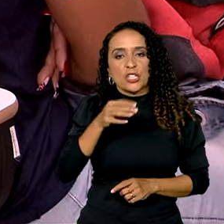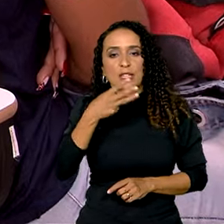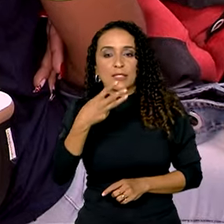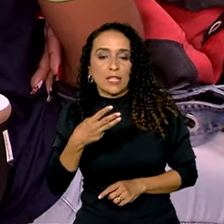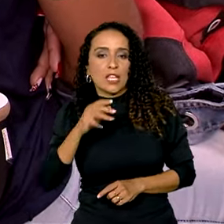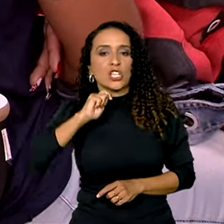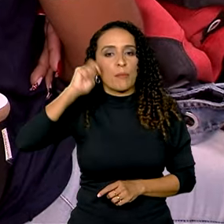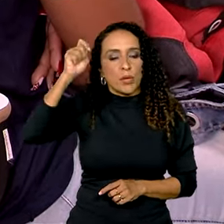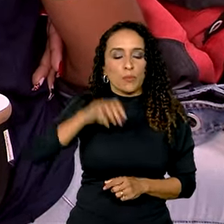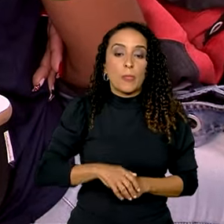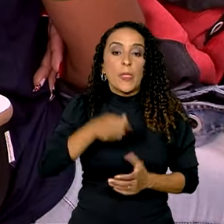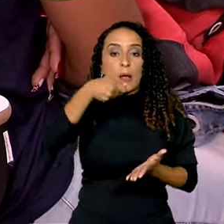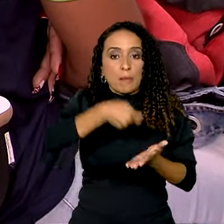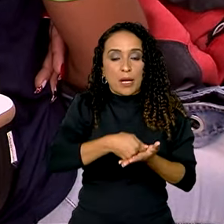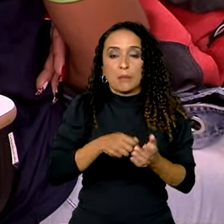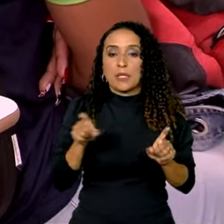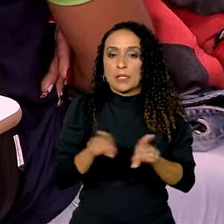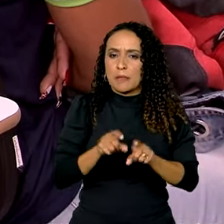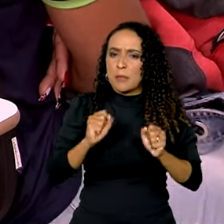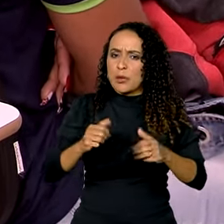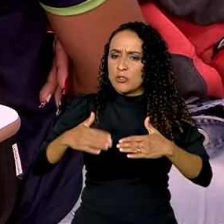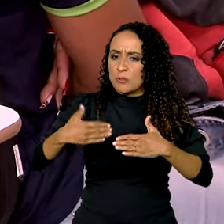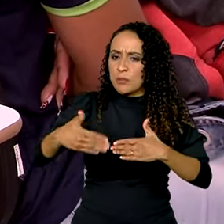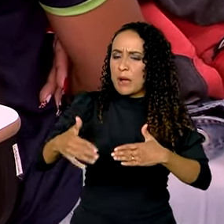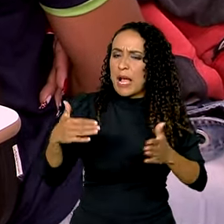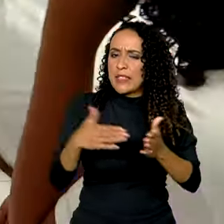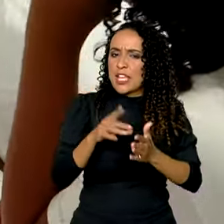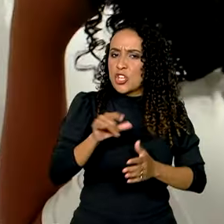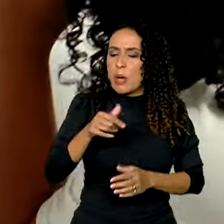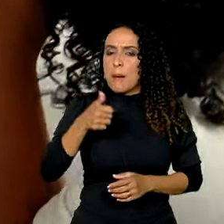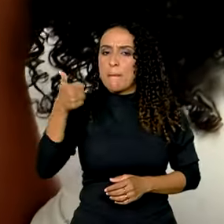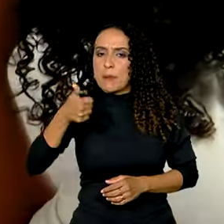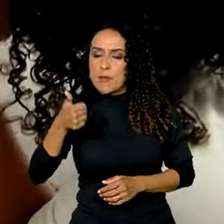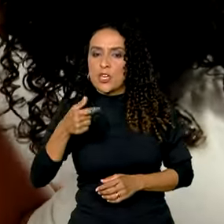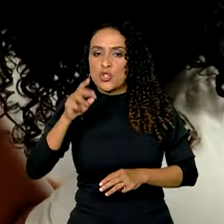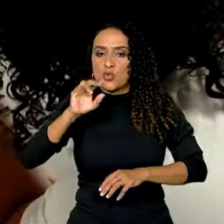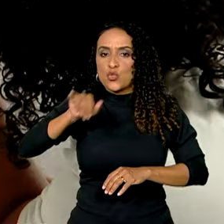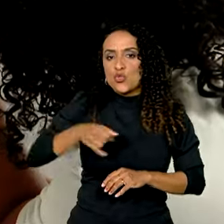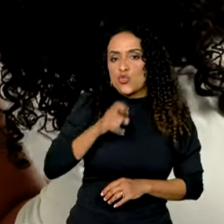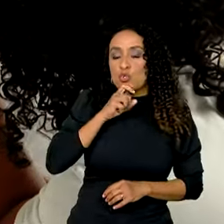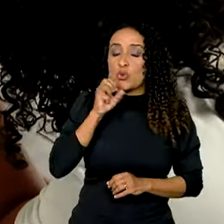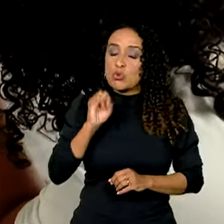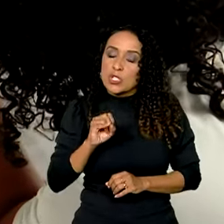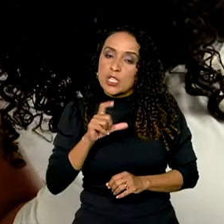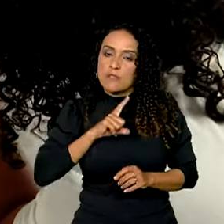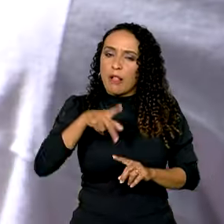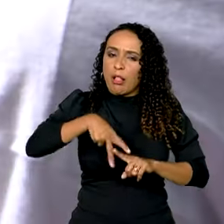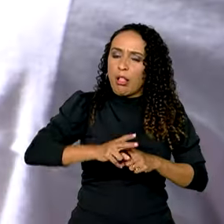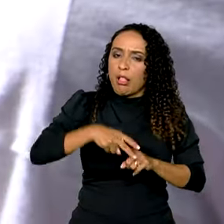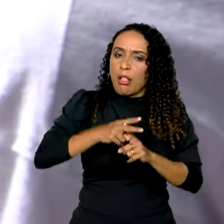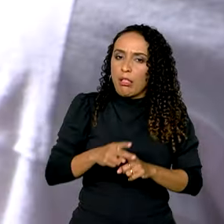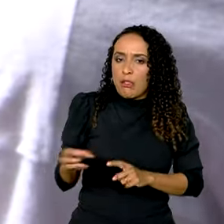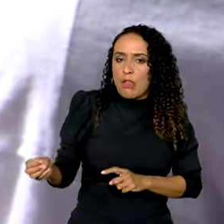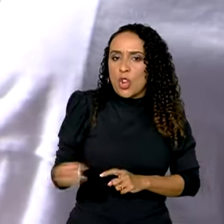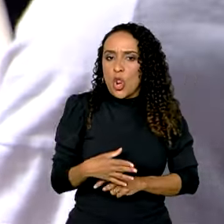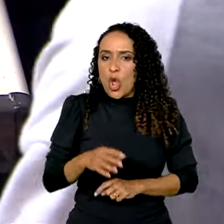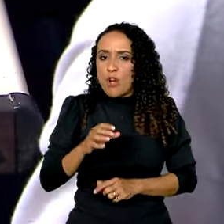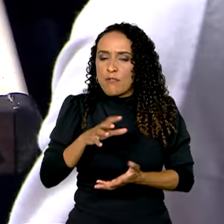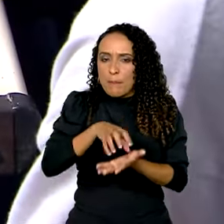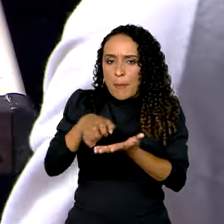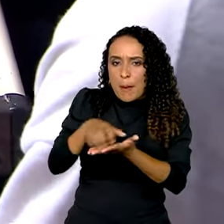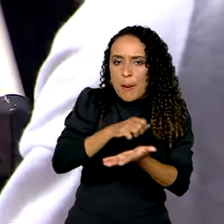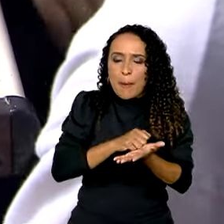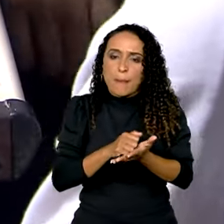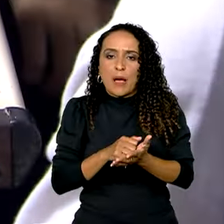abril. O pagamento pode ser estendido até o dia 1º de julho, se houver alguma correção ou atualização dos dados